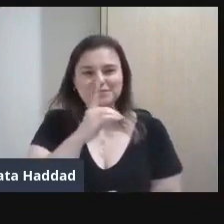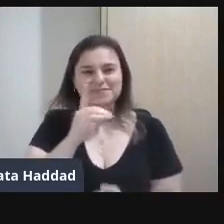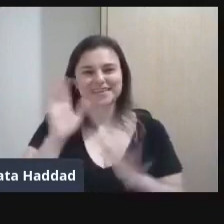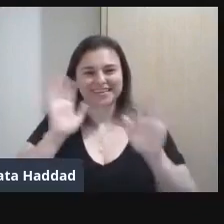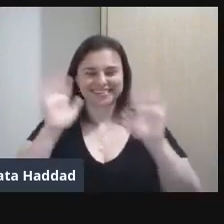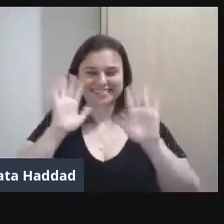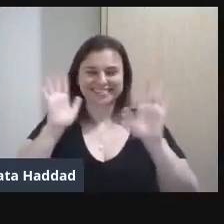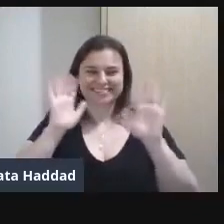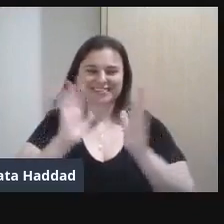tchau